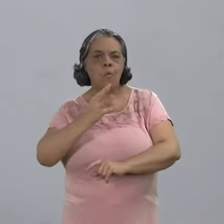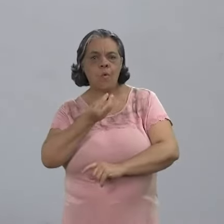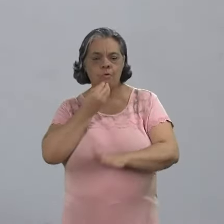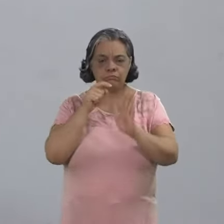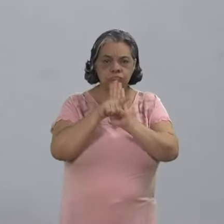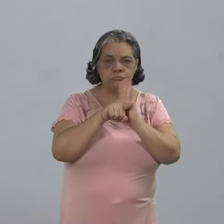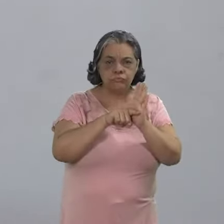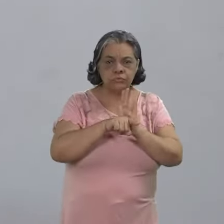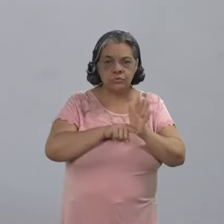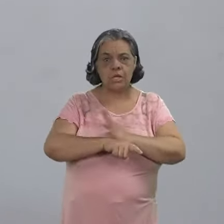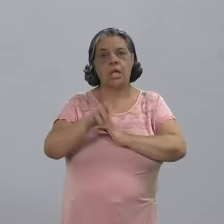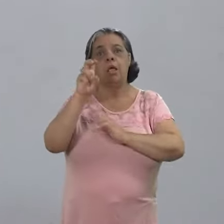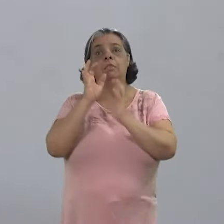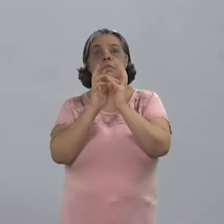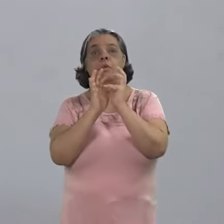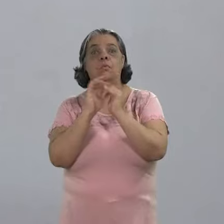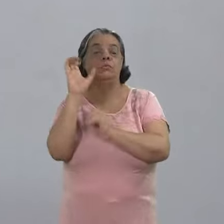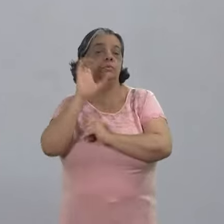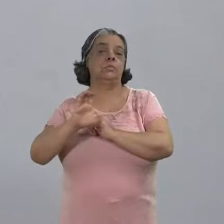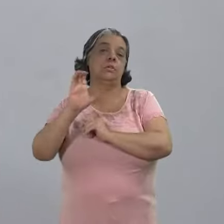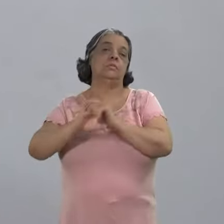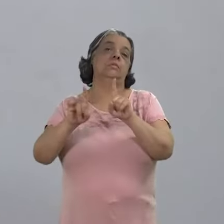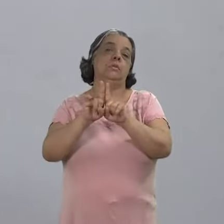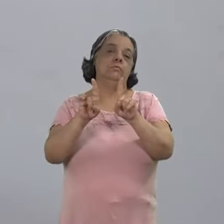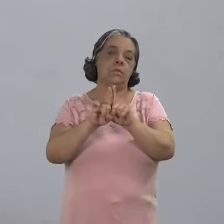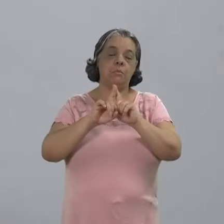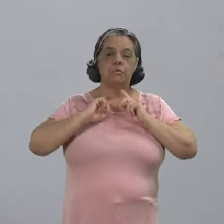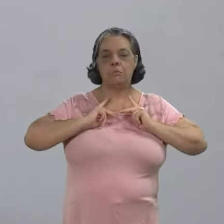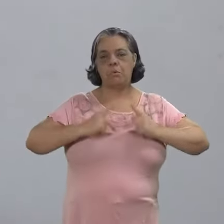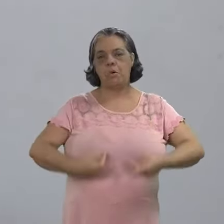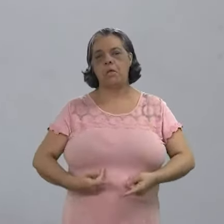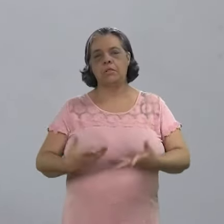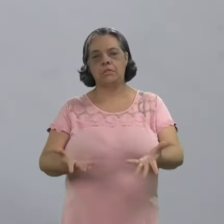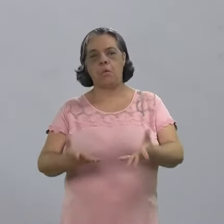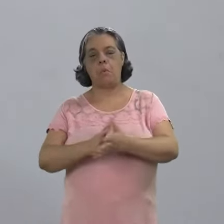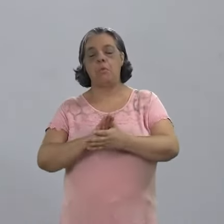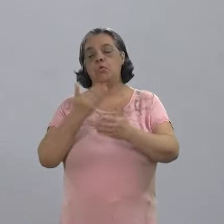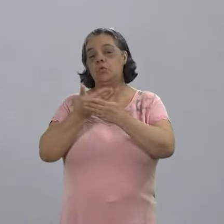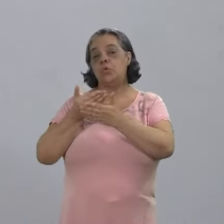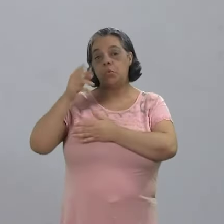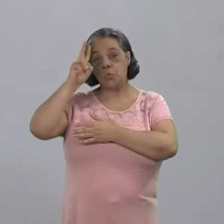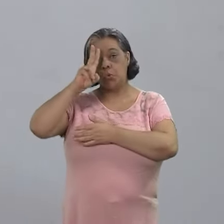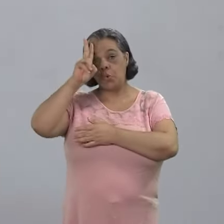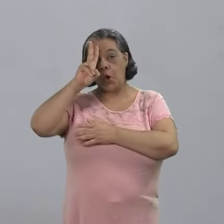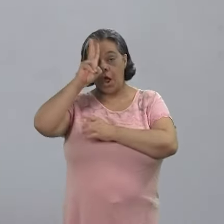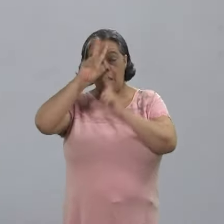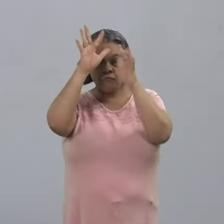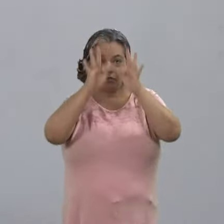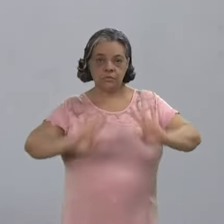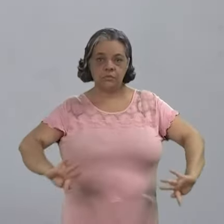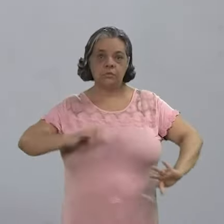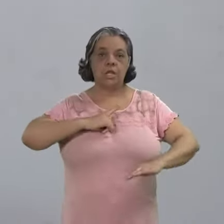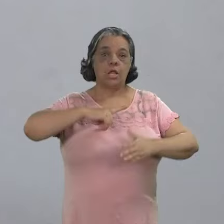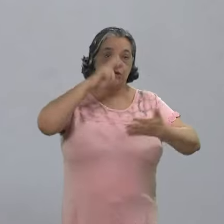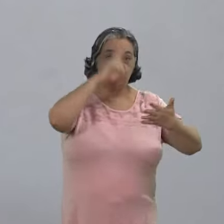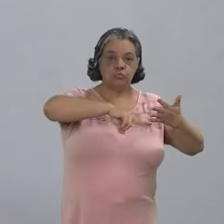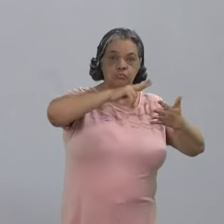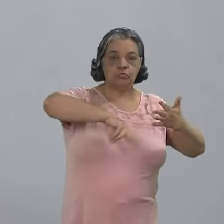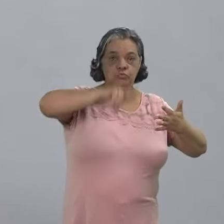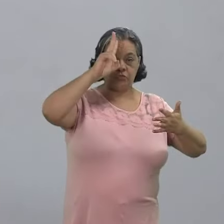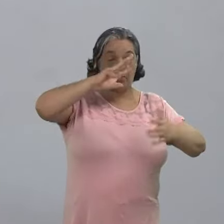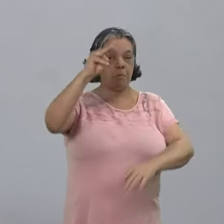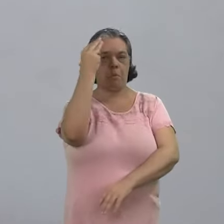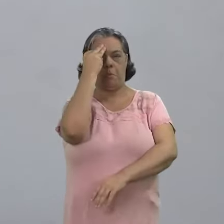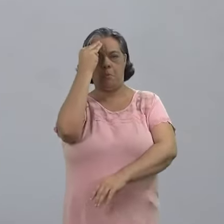campo do conhecimento em análise, da neurociência à antropologia. Para o historiador francês Jacques Legoff, autor do livro